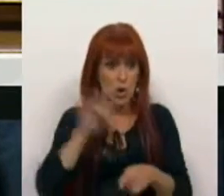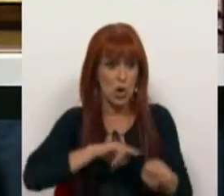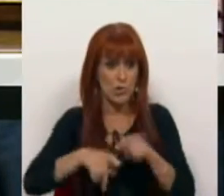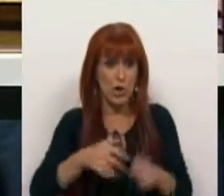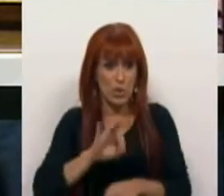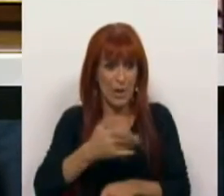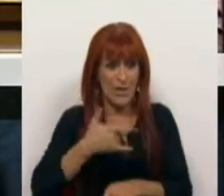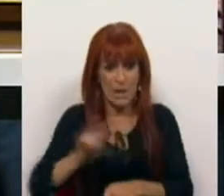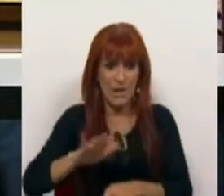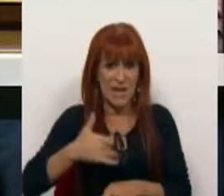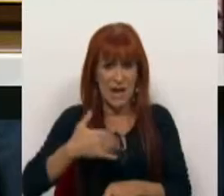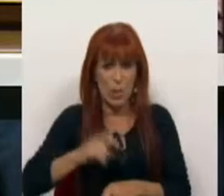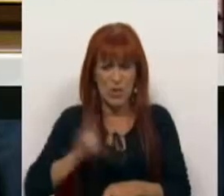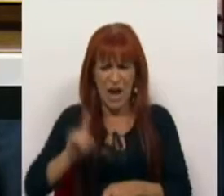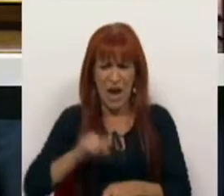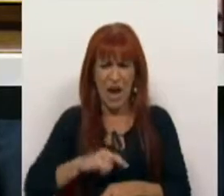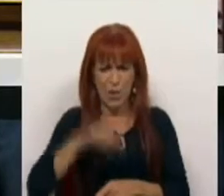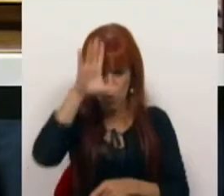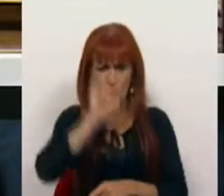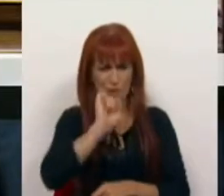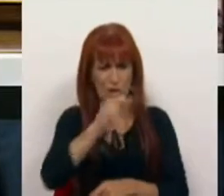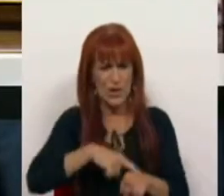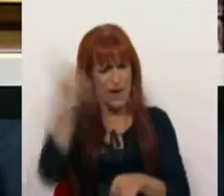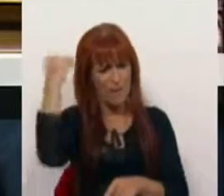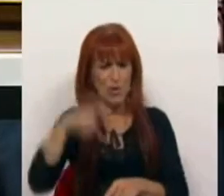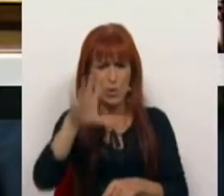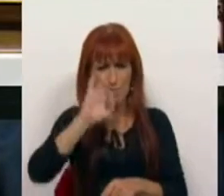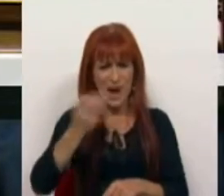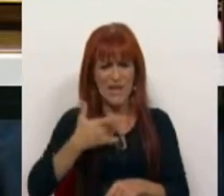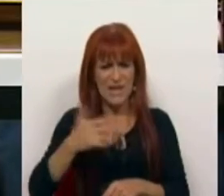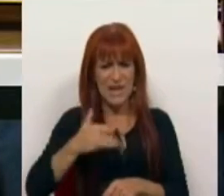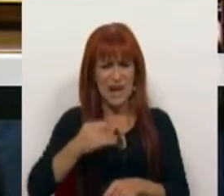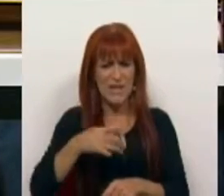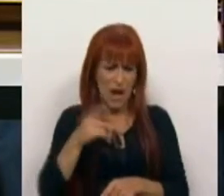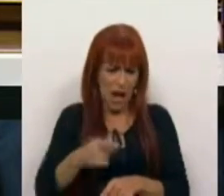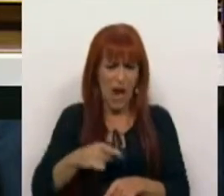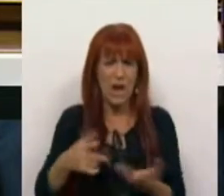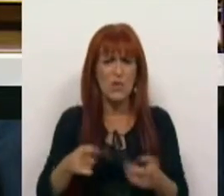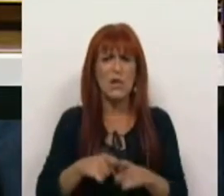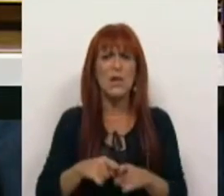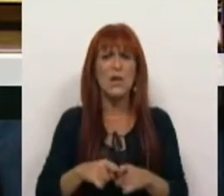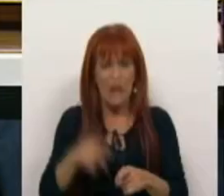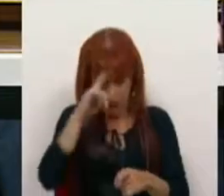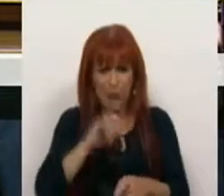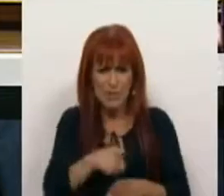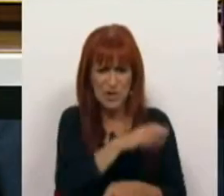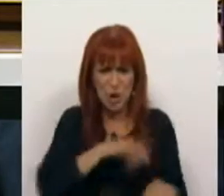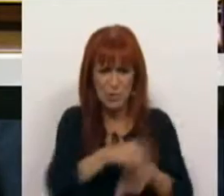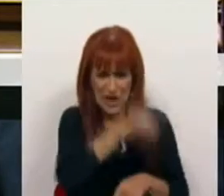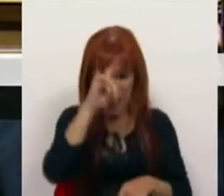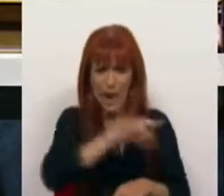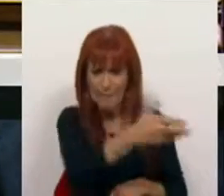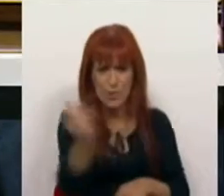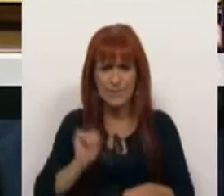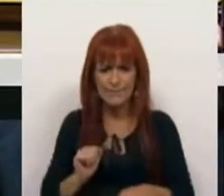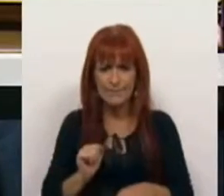PSD e do CDS, eram os governantes e as governantes de PSD e CDS. Lembram-se disso, Srs. Deputados? Lembram-se disso?